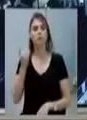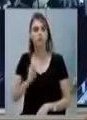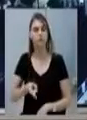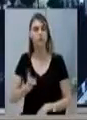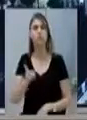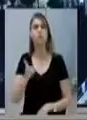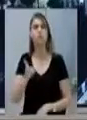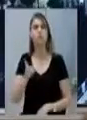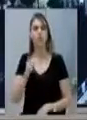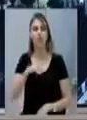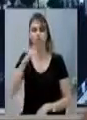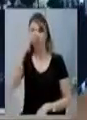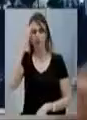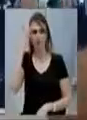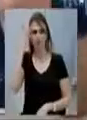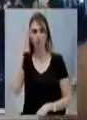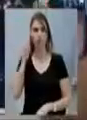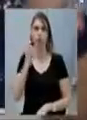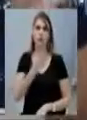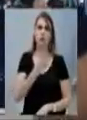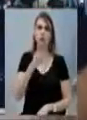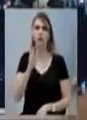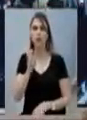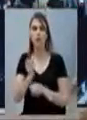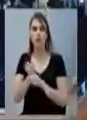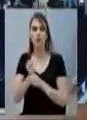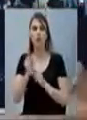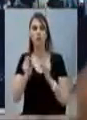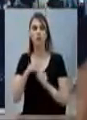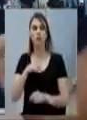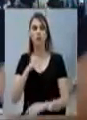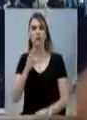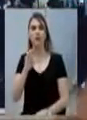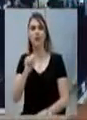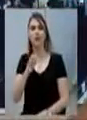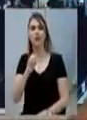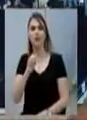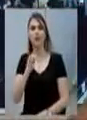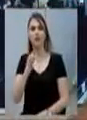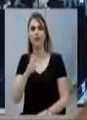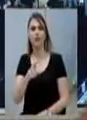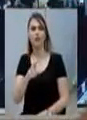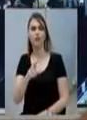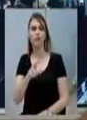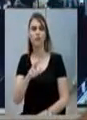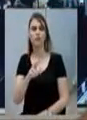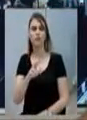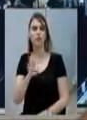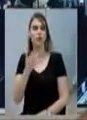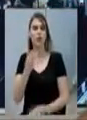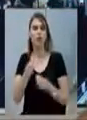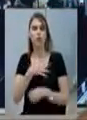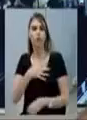Nós temos aí pessoas com 4, 5 anos com cateter. Não tem como tirar um cateter há 4, 5 anos.